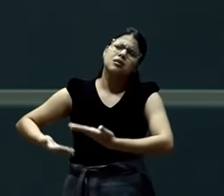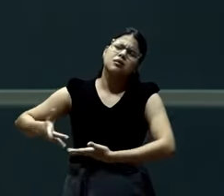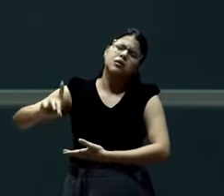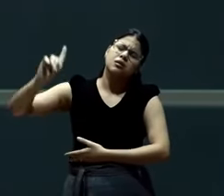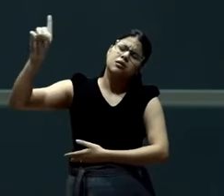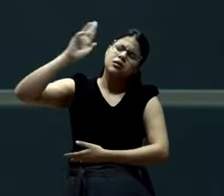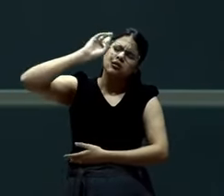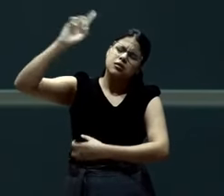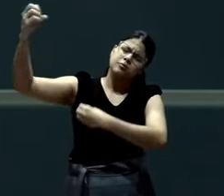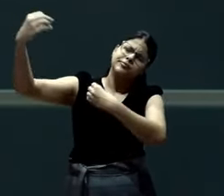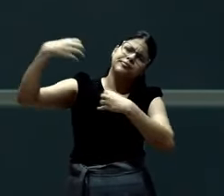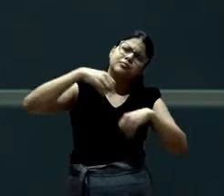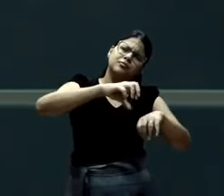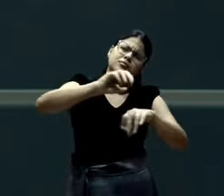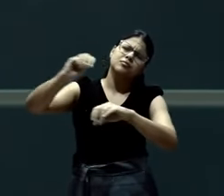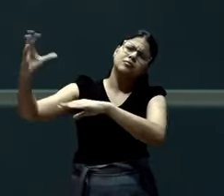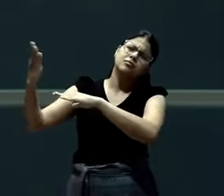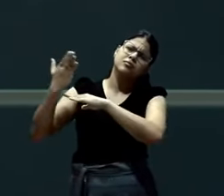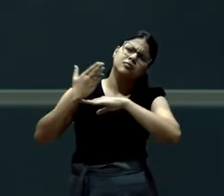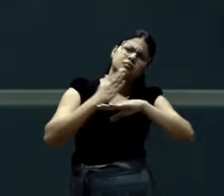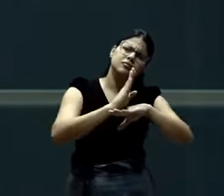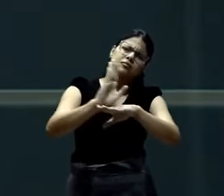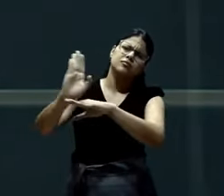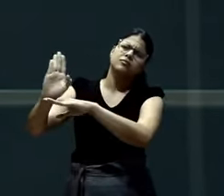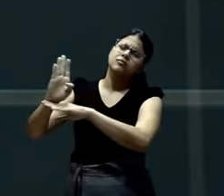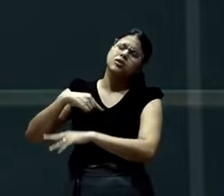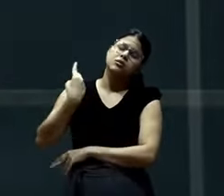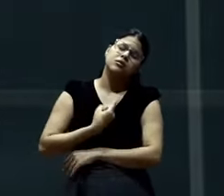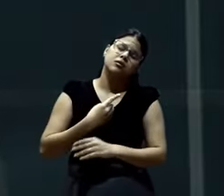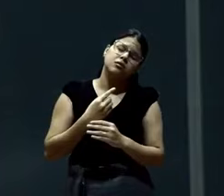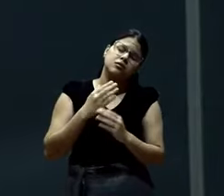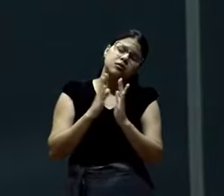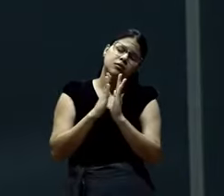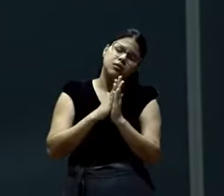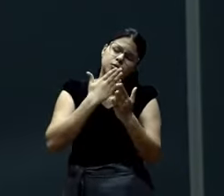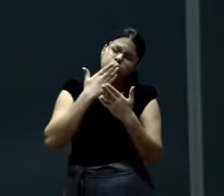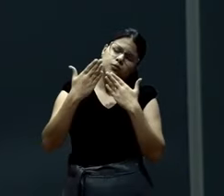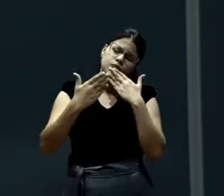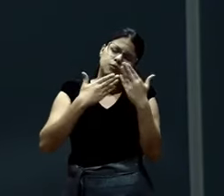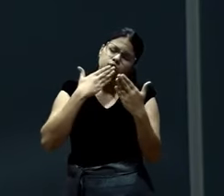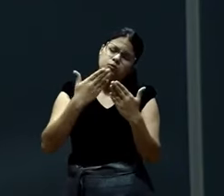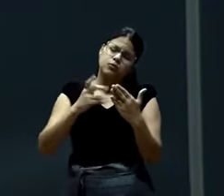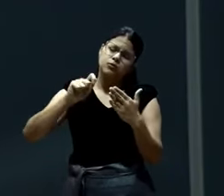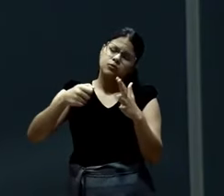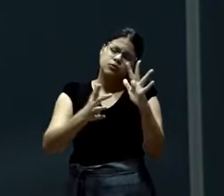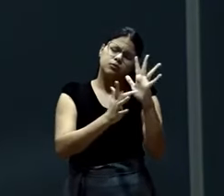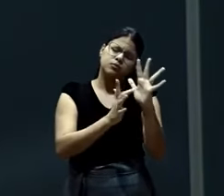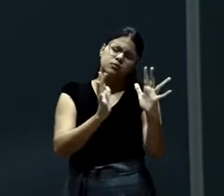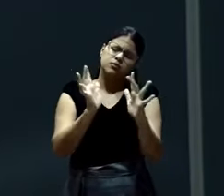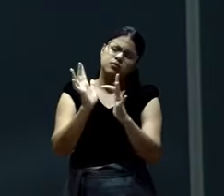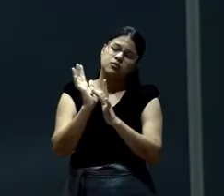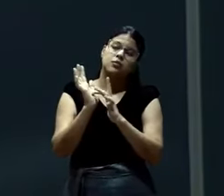Ajuda-nos, oh, Pai. Ser conosco em tudo. É o nosso pedido. A nossa oração. Oramos no nome de